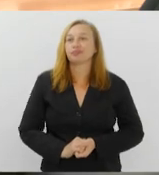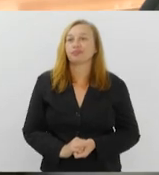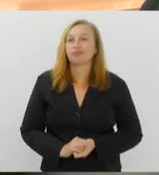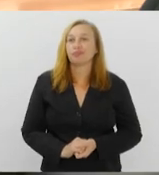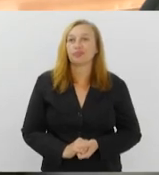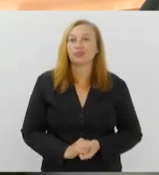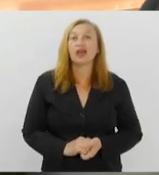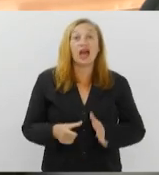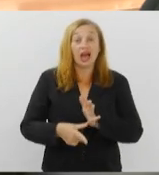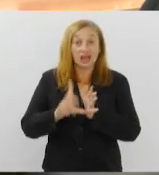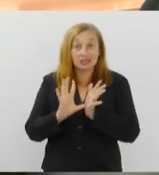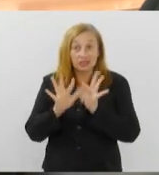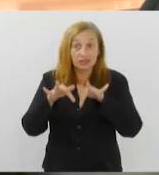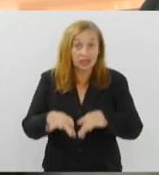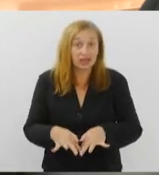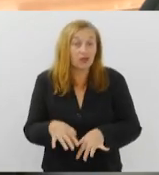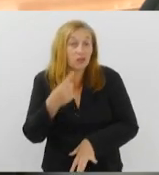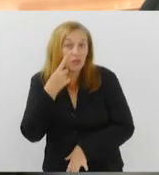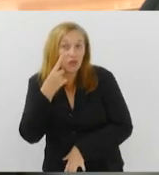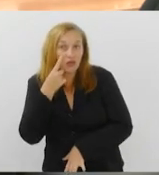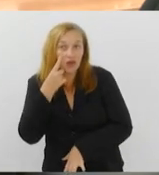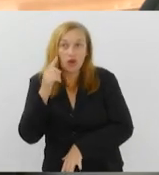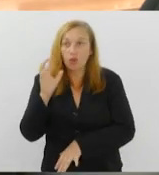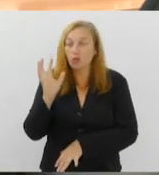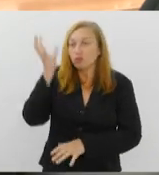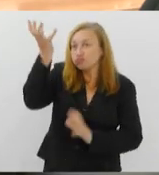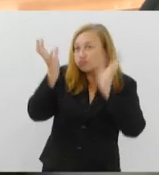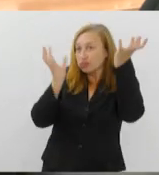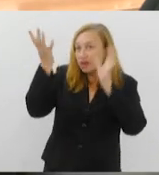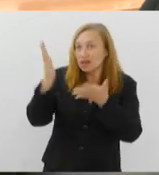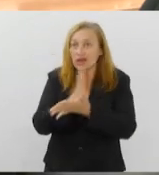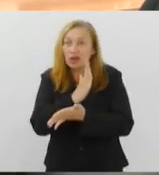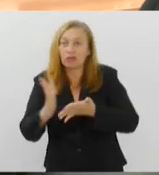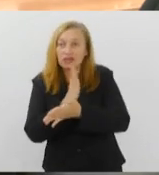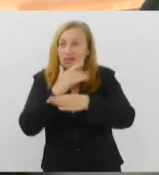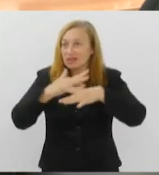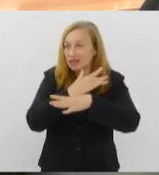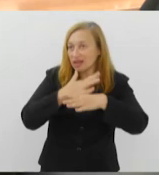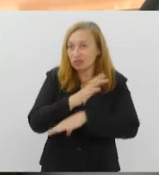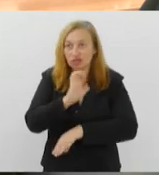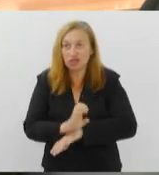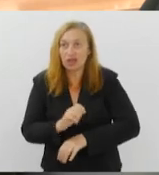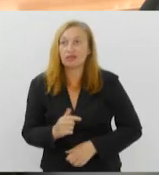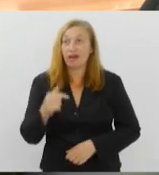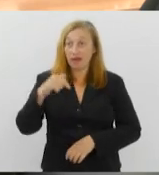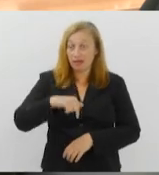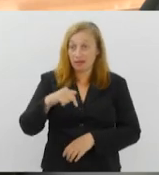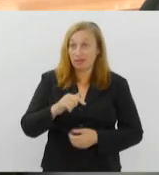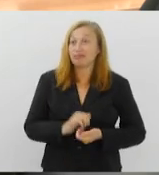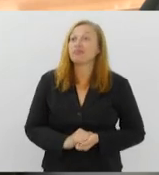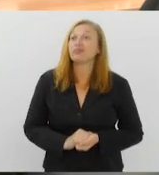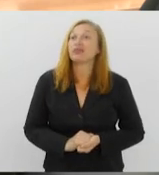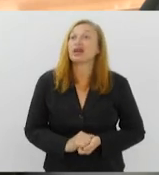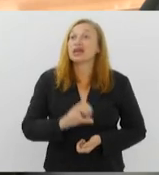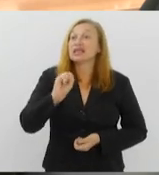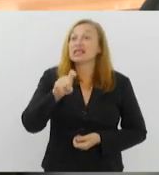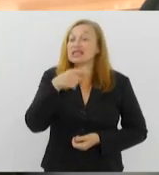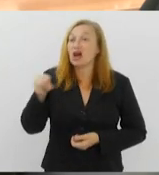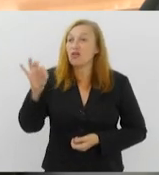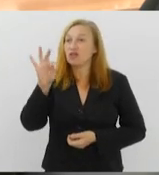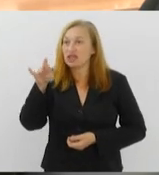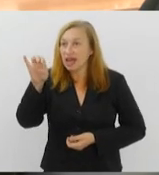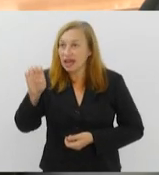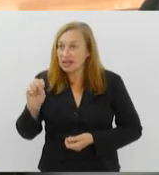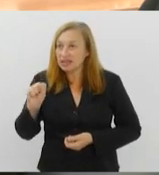E antes de encerrar, vamos dar uma olhada no tempo em algumas cidades do Estado. Aqui na tela, São Fidelis, 15